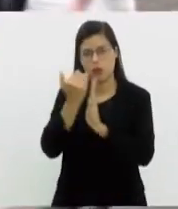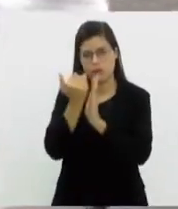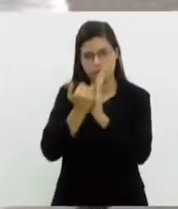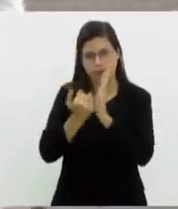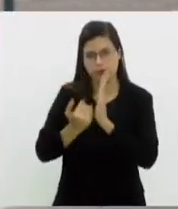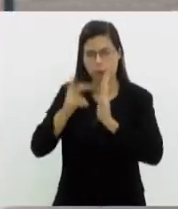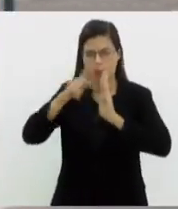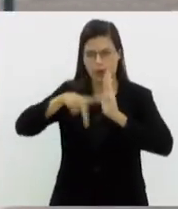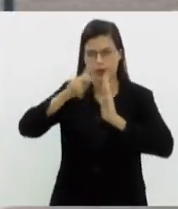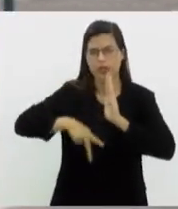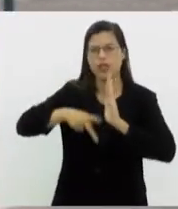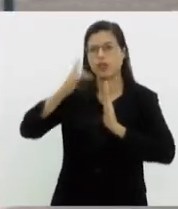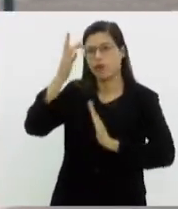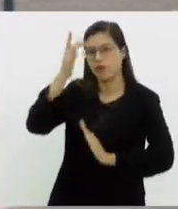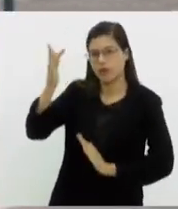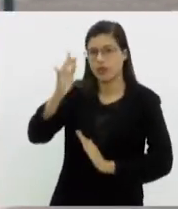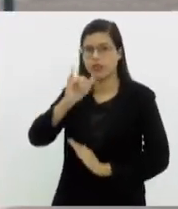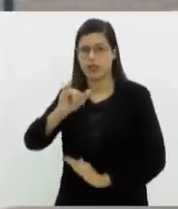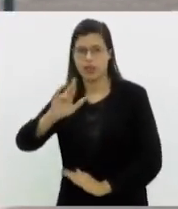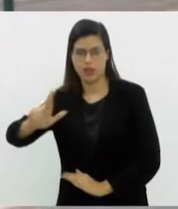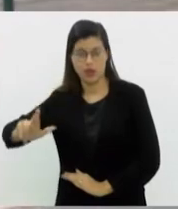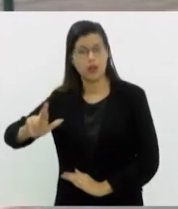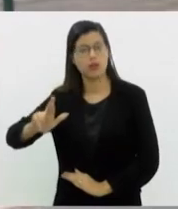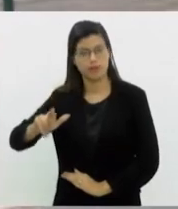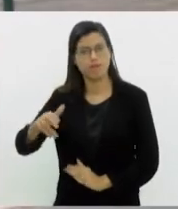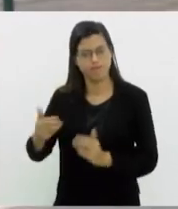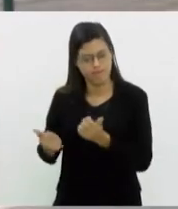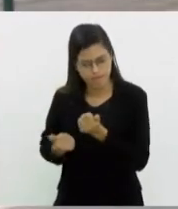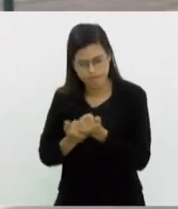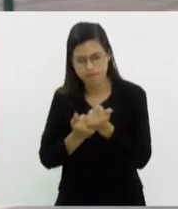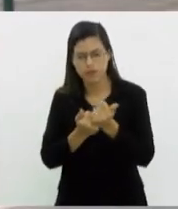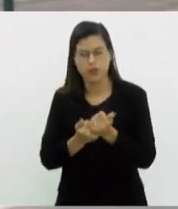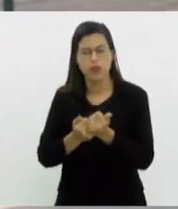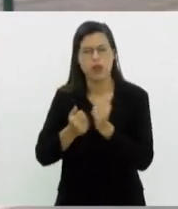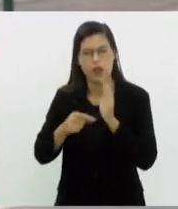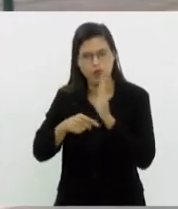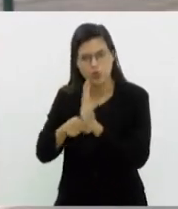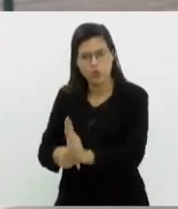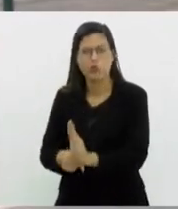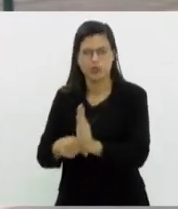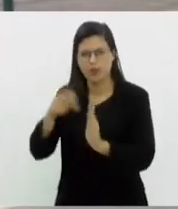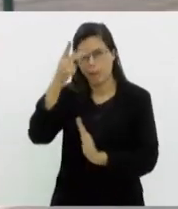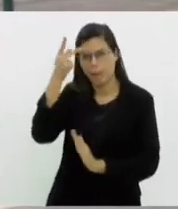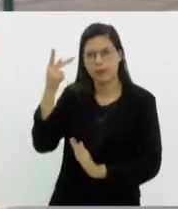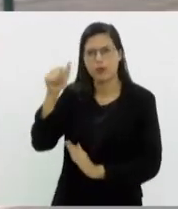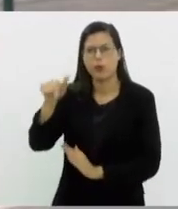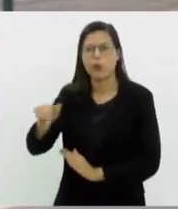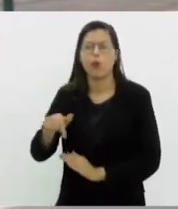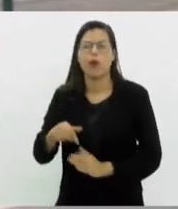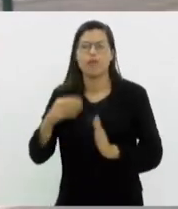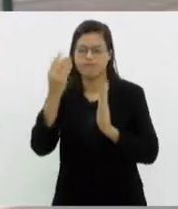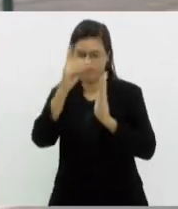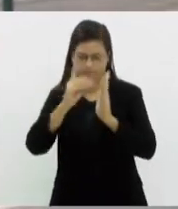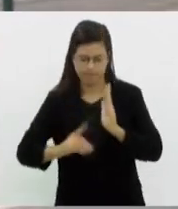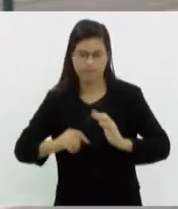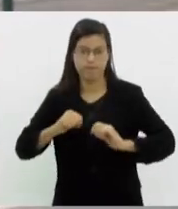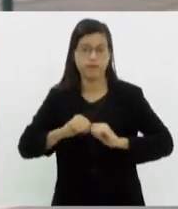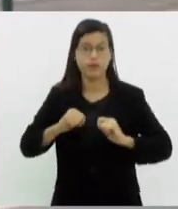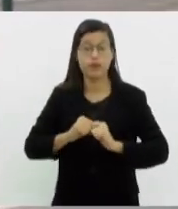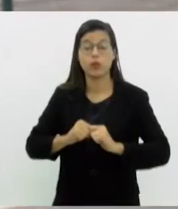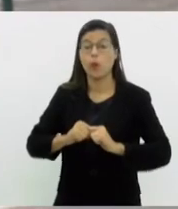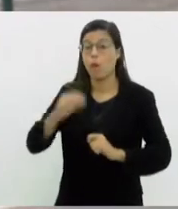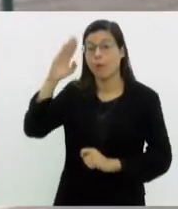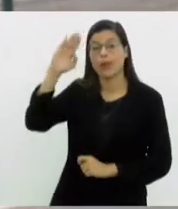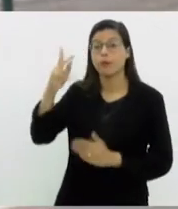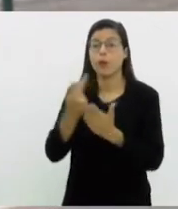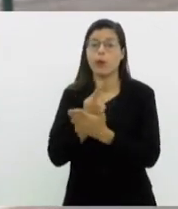Renda, onde a gente leva essa orientação gratuita aos contribuintes. Os principais erros na declaração